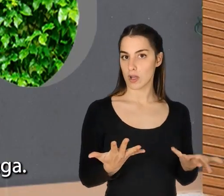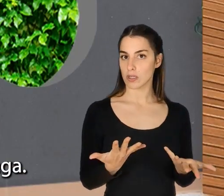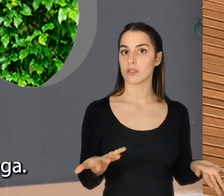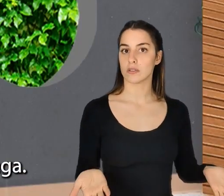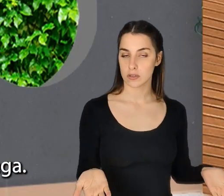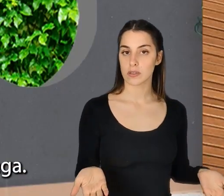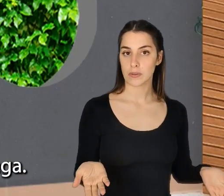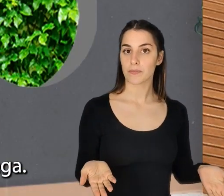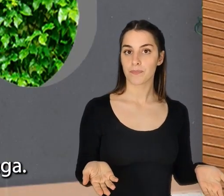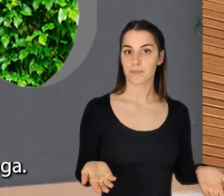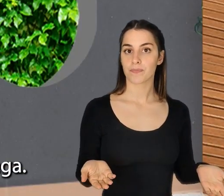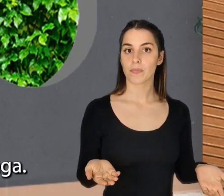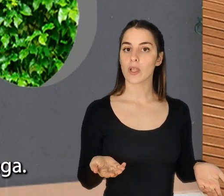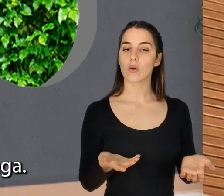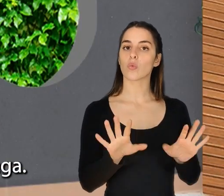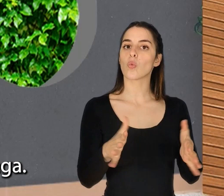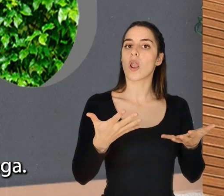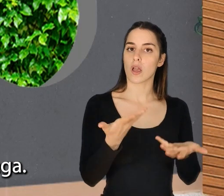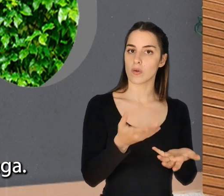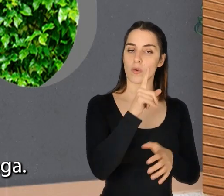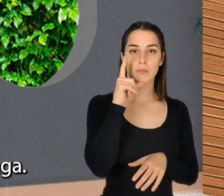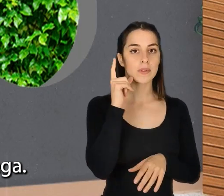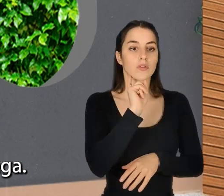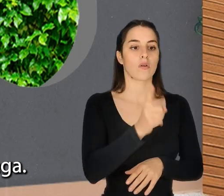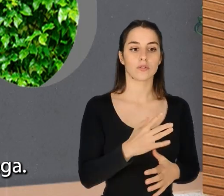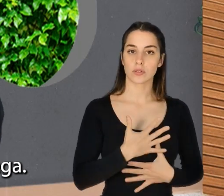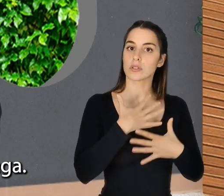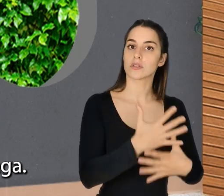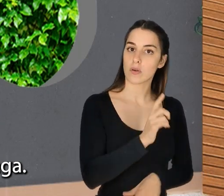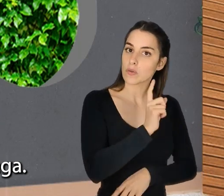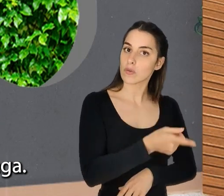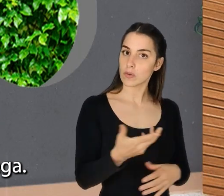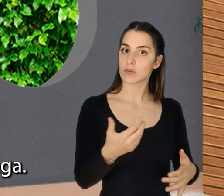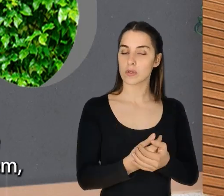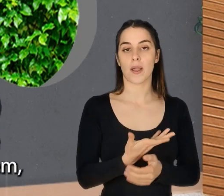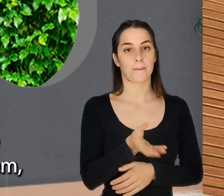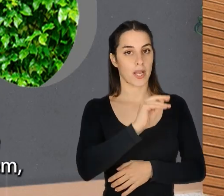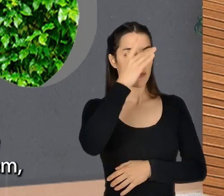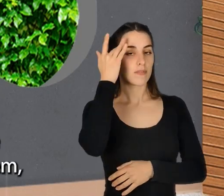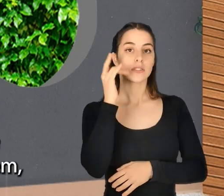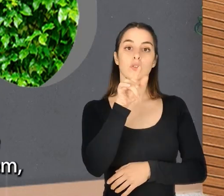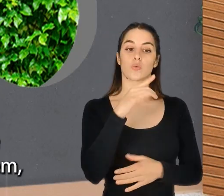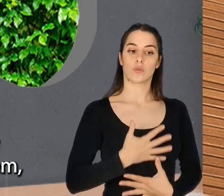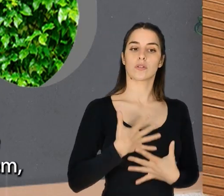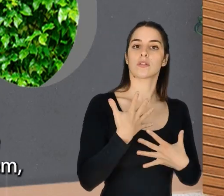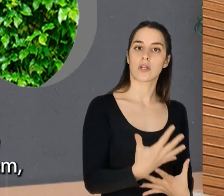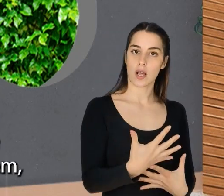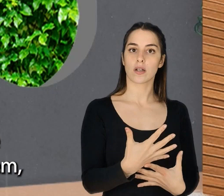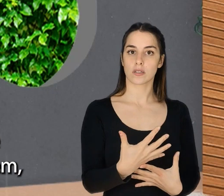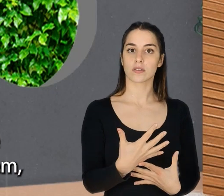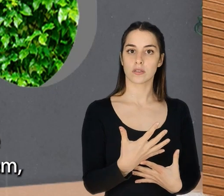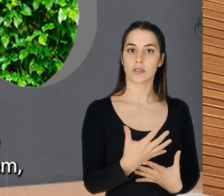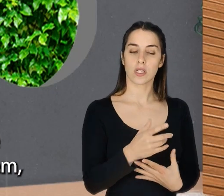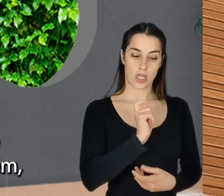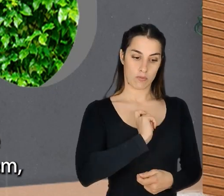é? Com o teu nível de compromisso, de dedicação, de entrega. É muito mais fácil tu entregaste quando tu